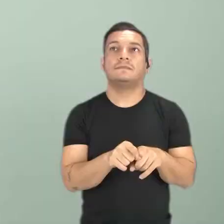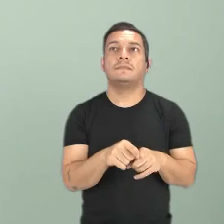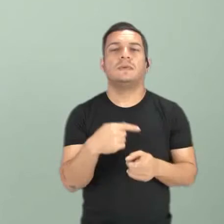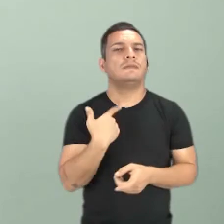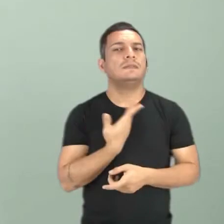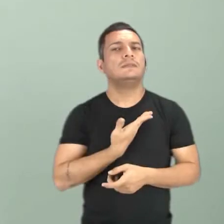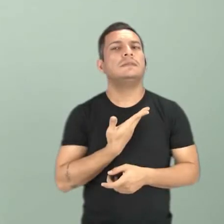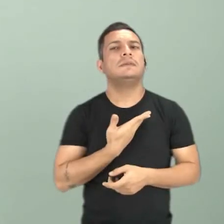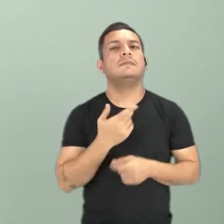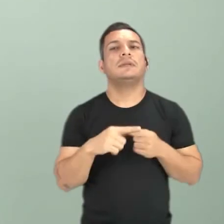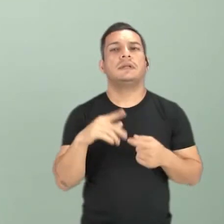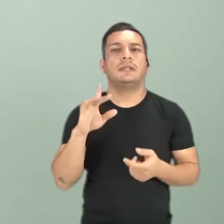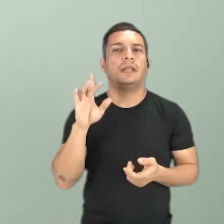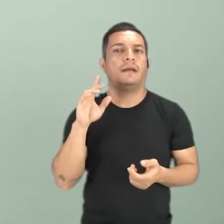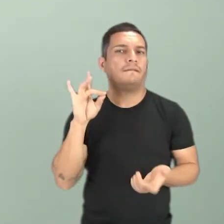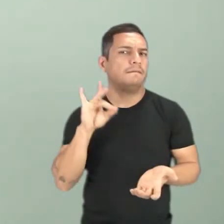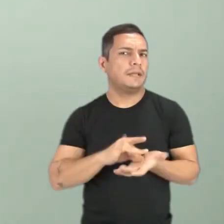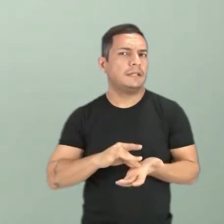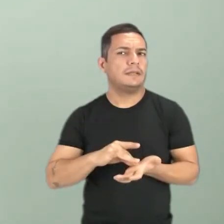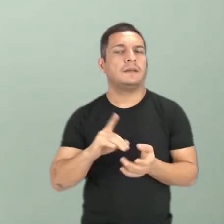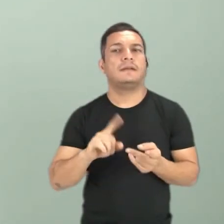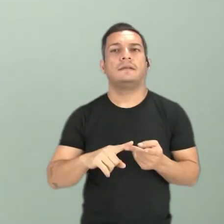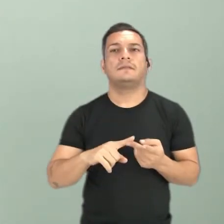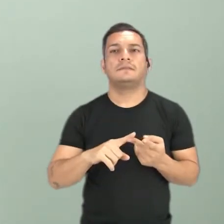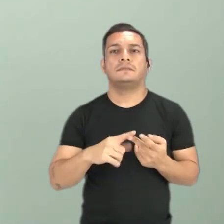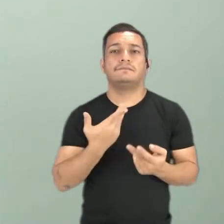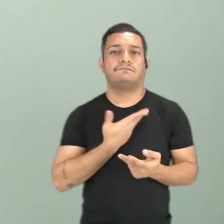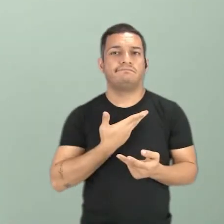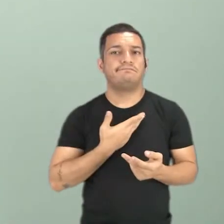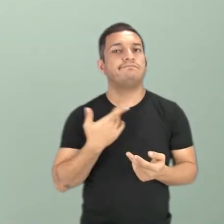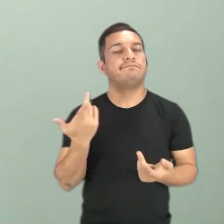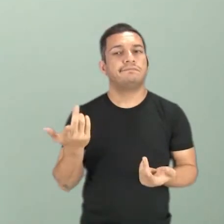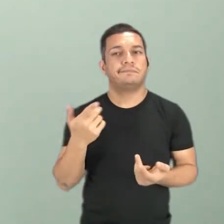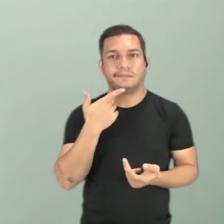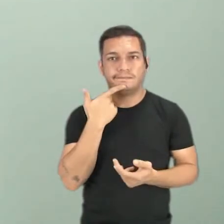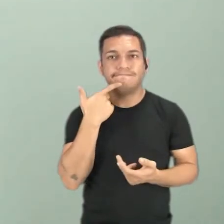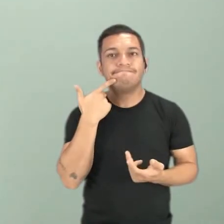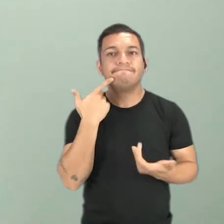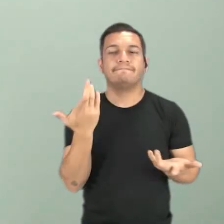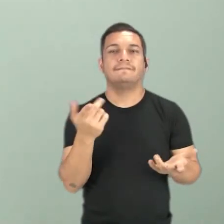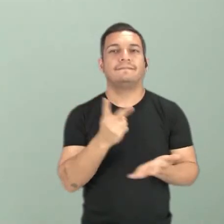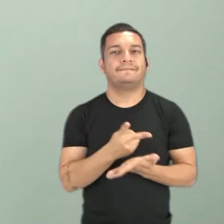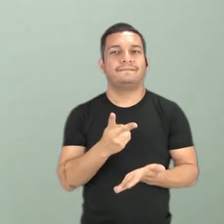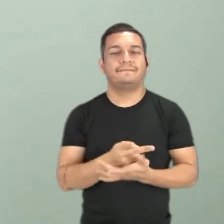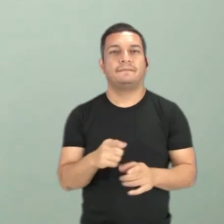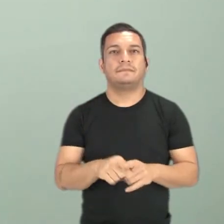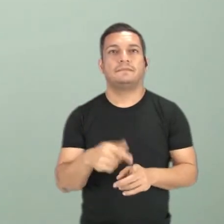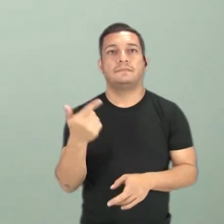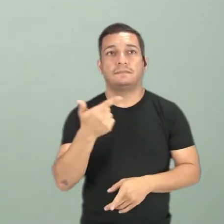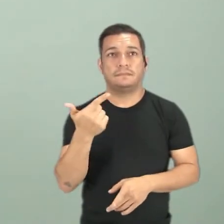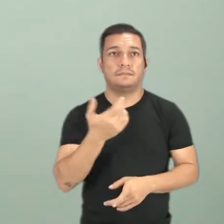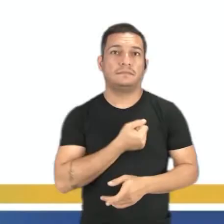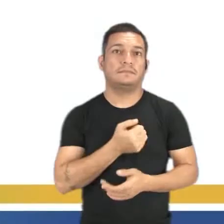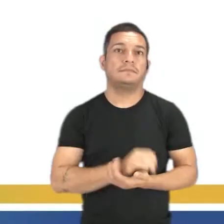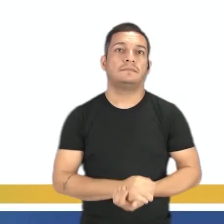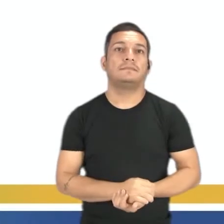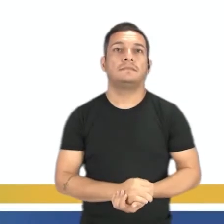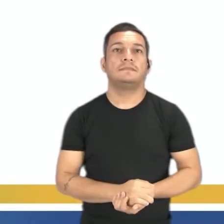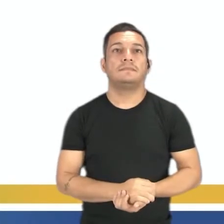né? Seja aquela amiga leal, seja aquela amiga verdadeira, tá bom? Questão número dois.